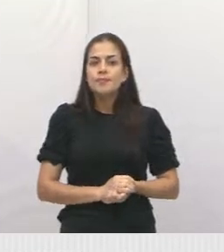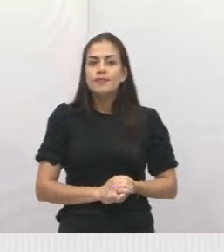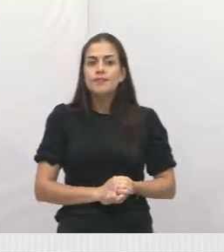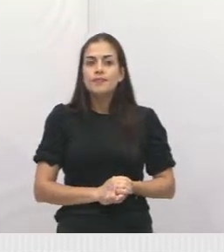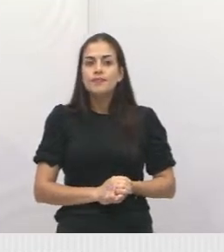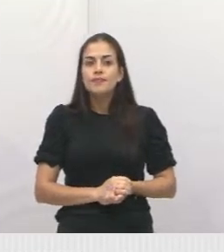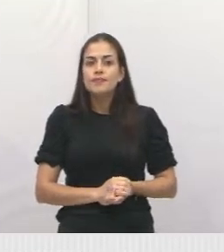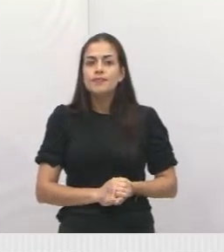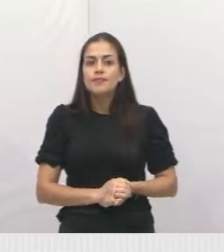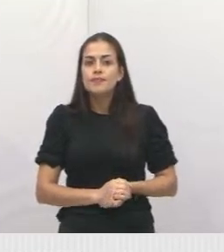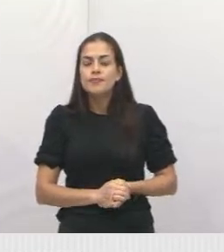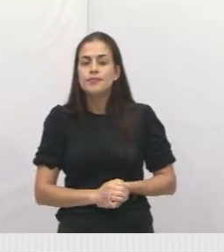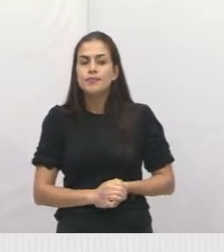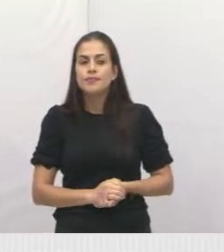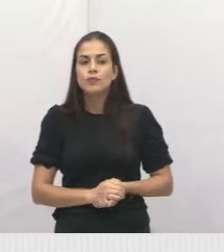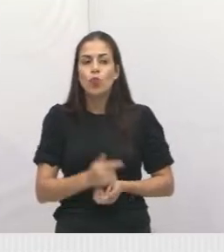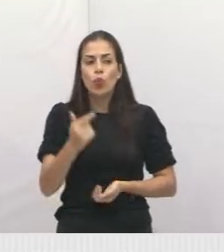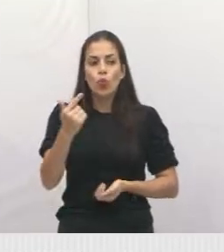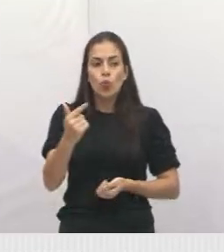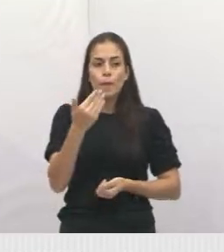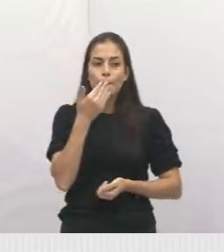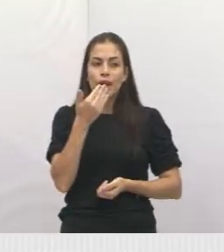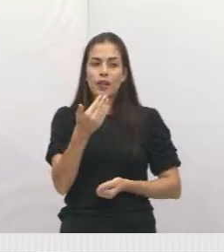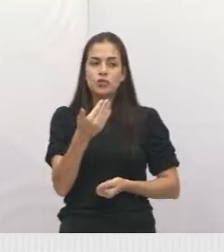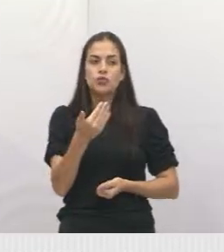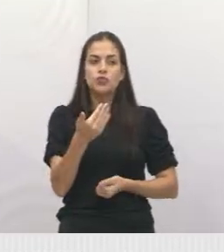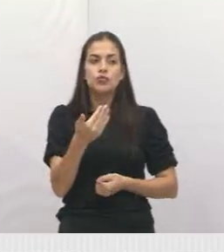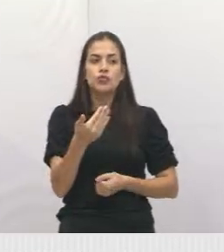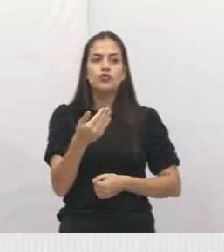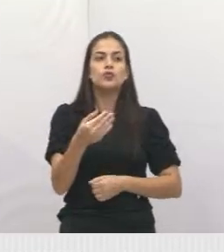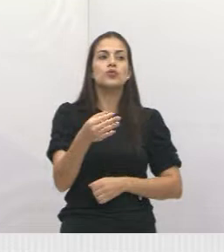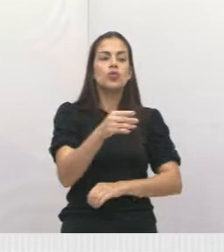Outro pedido de manutenção de asfalto.